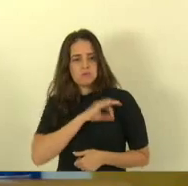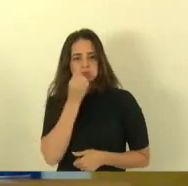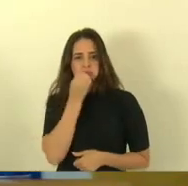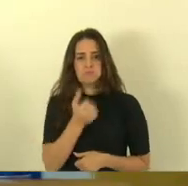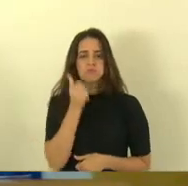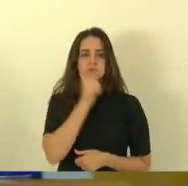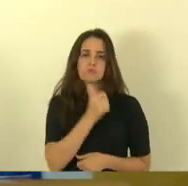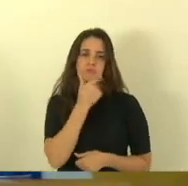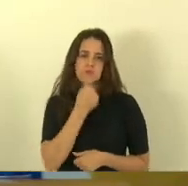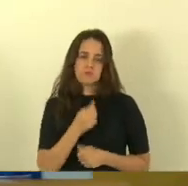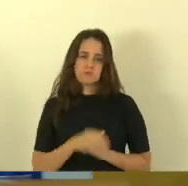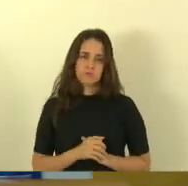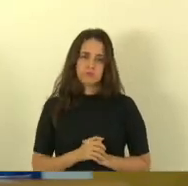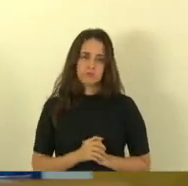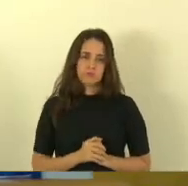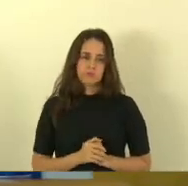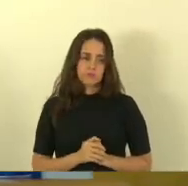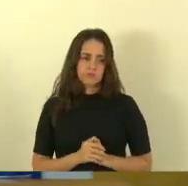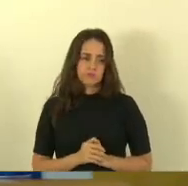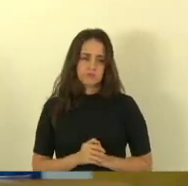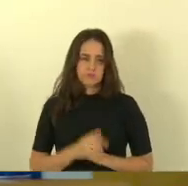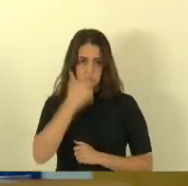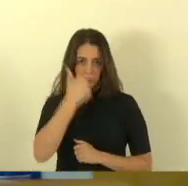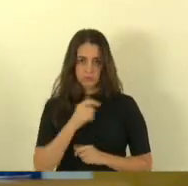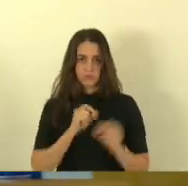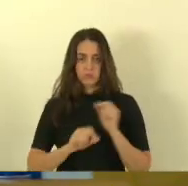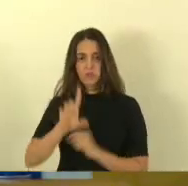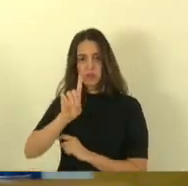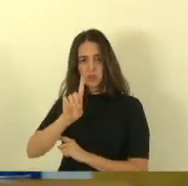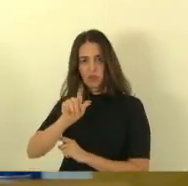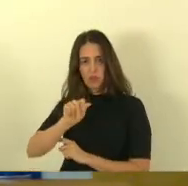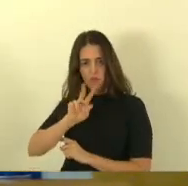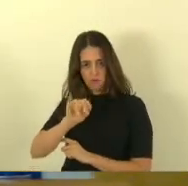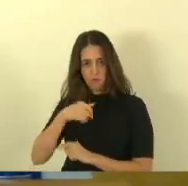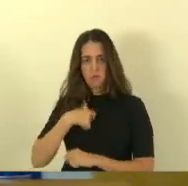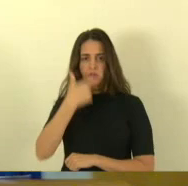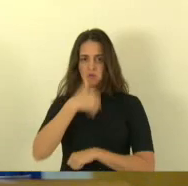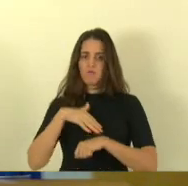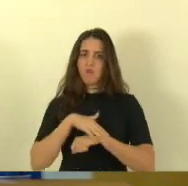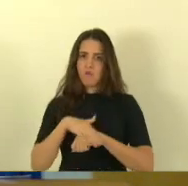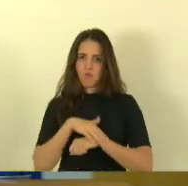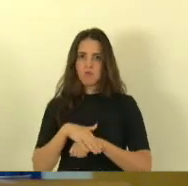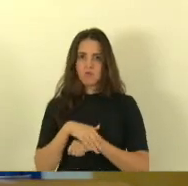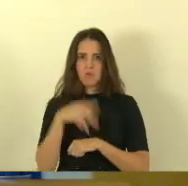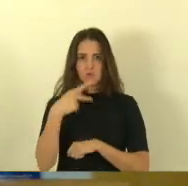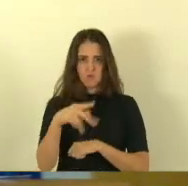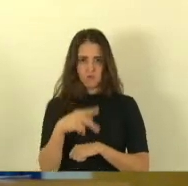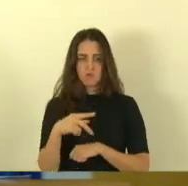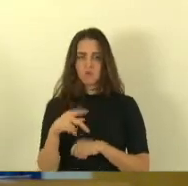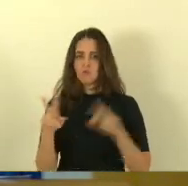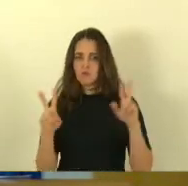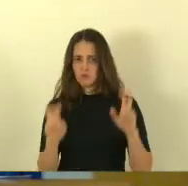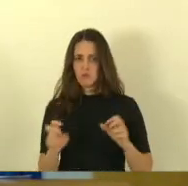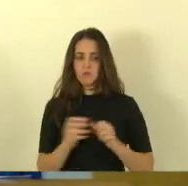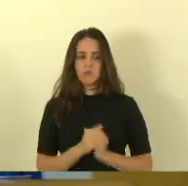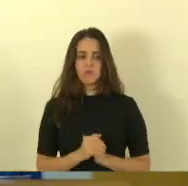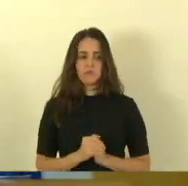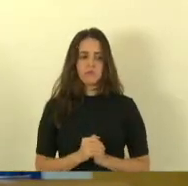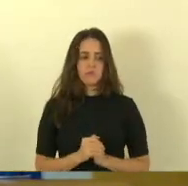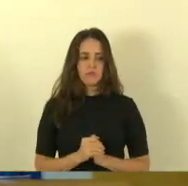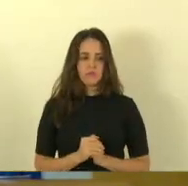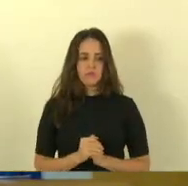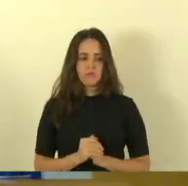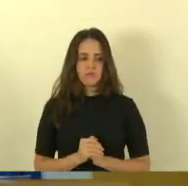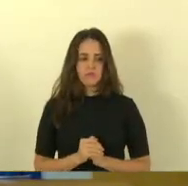eu queria David e eu vou conversar com você a esse respeito no que tange